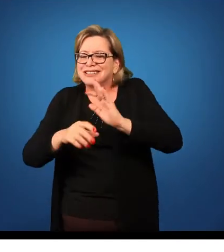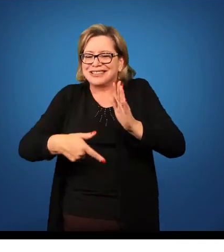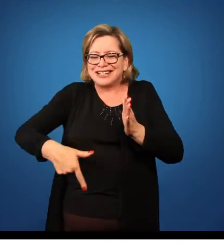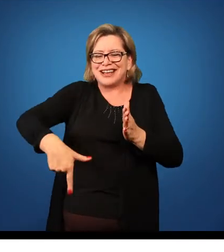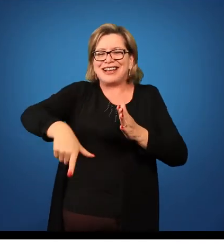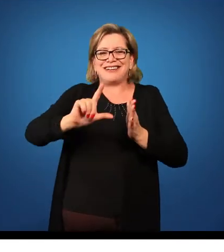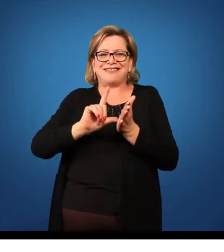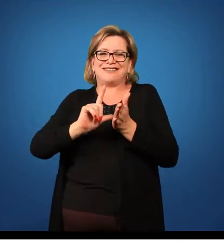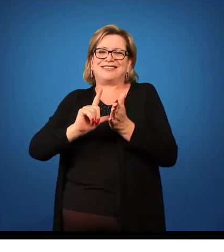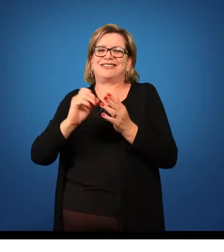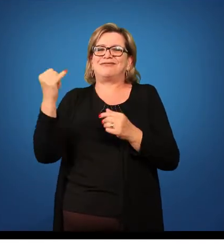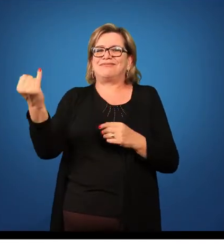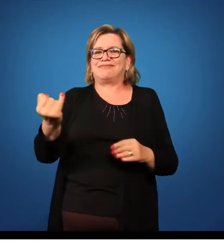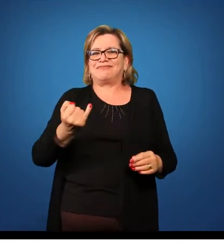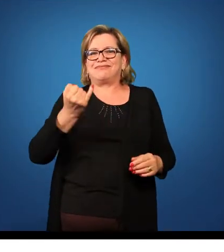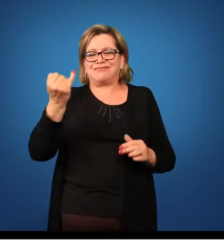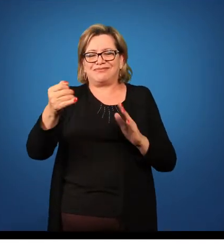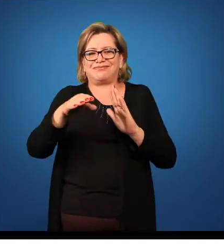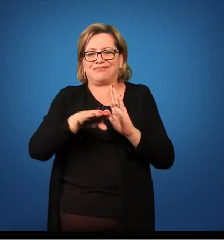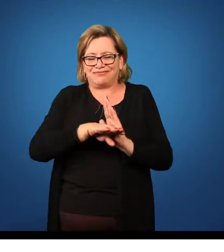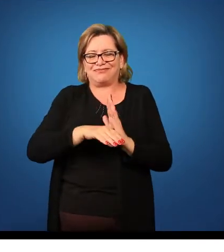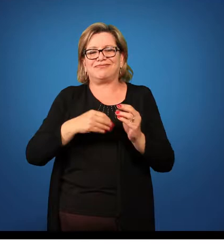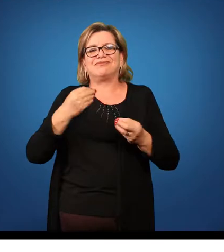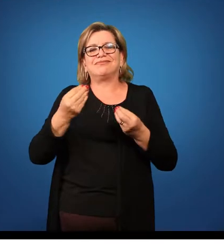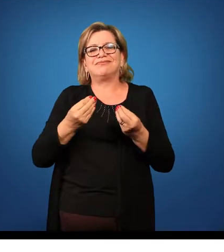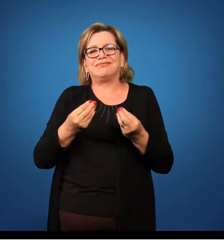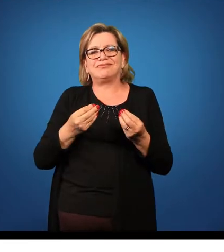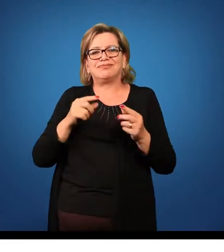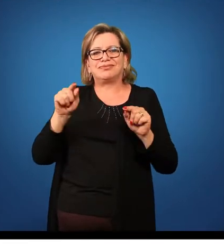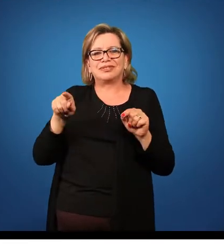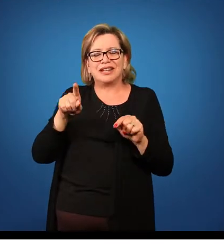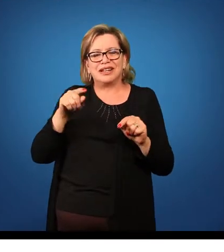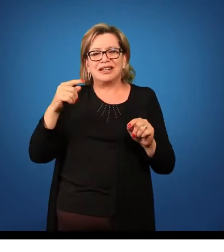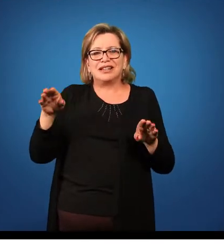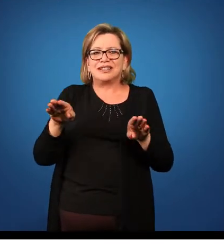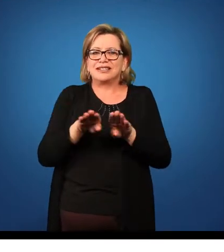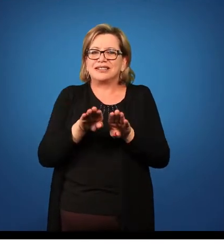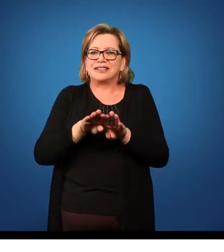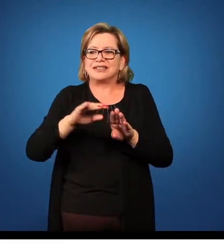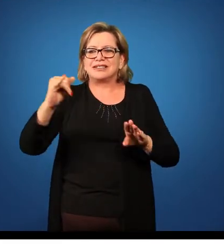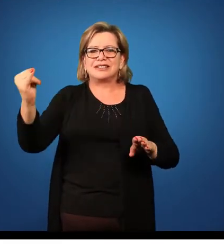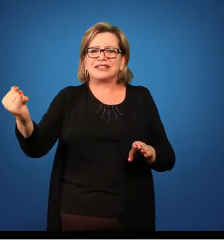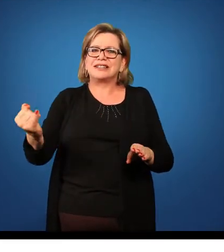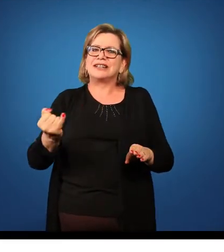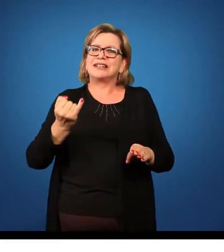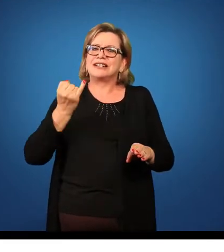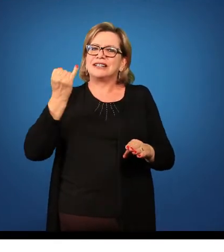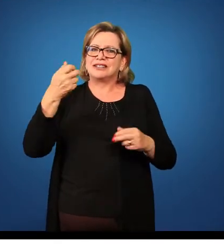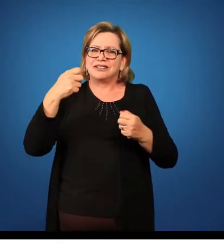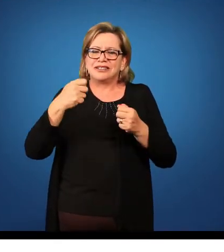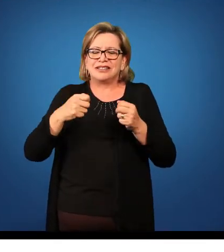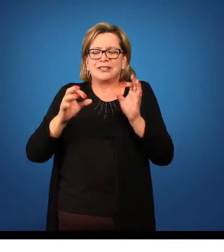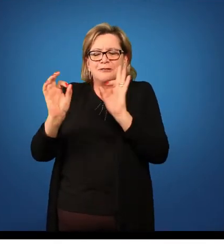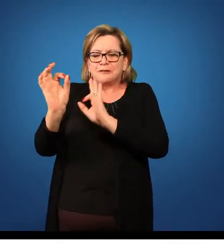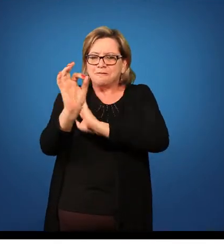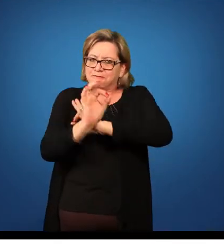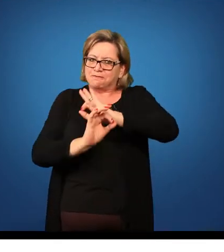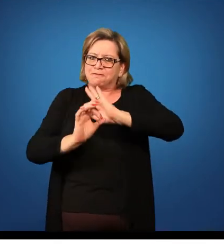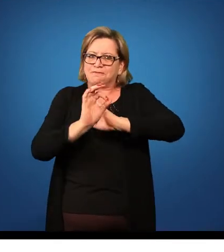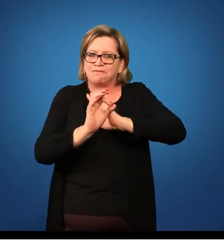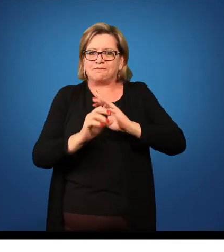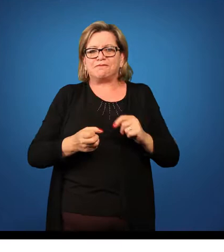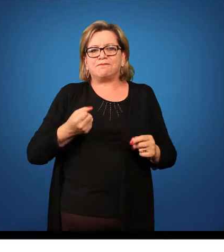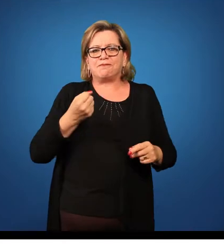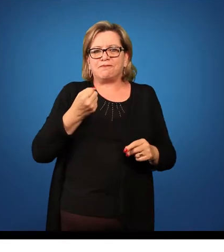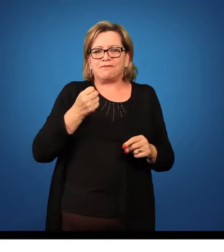planejar anteriormente, antes do início da aula. E isso é muito importante. Você precisa se programar. Então para